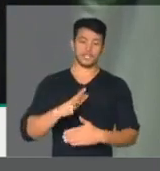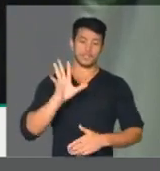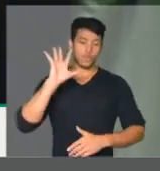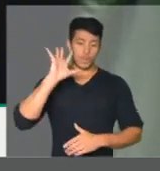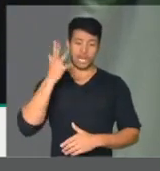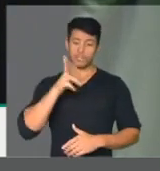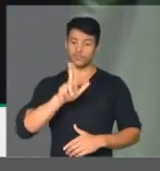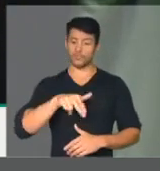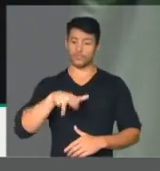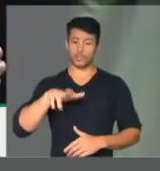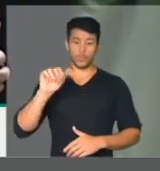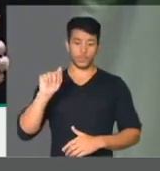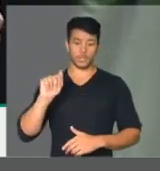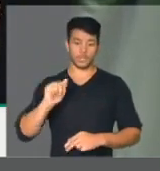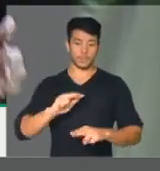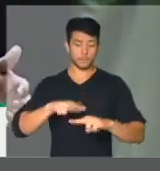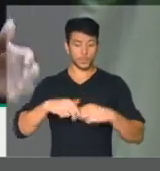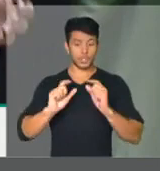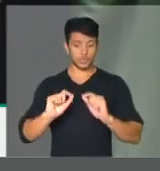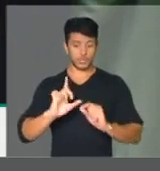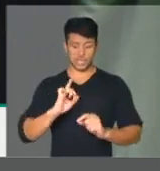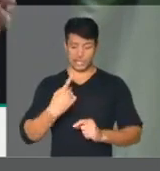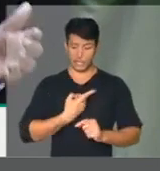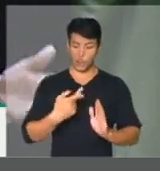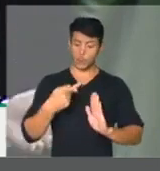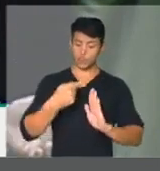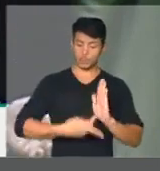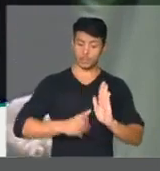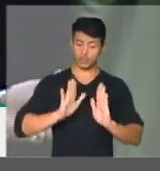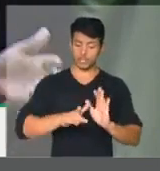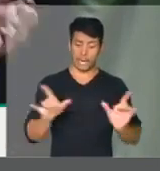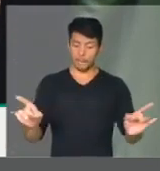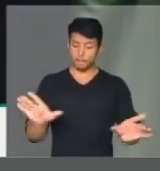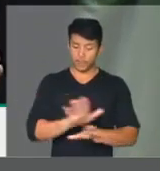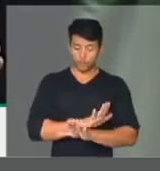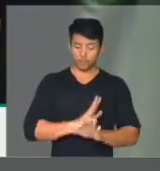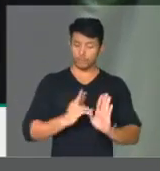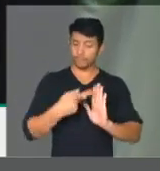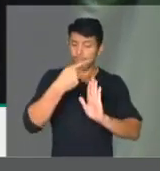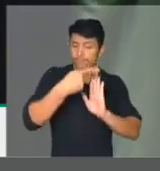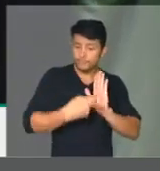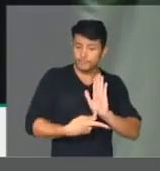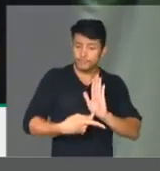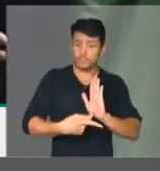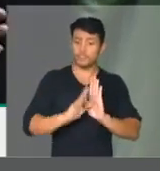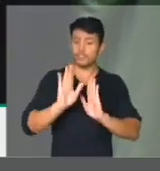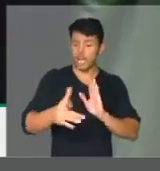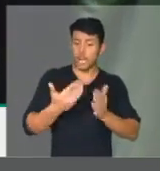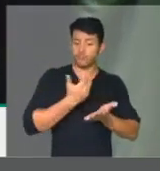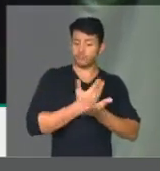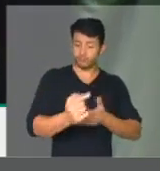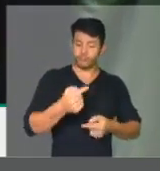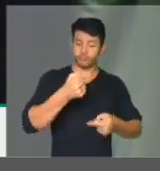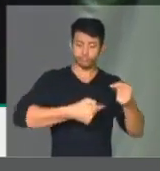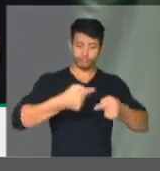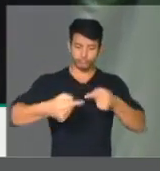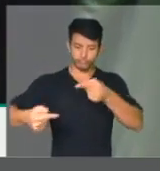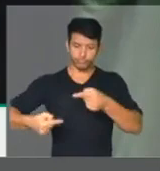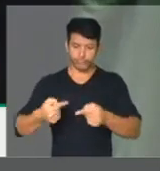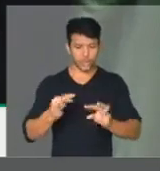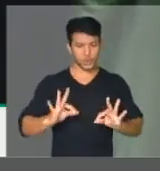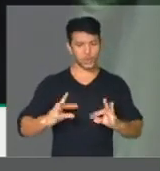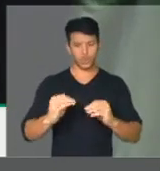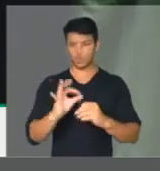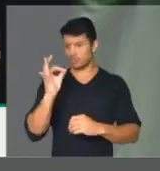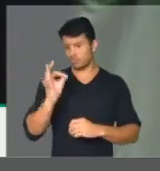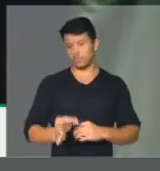É por isso que o nosso projeto de emenda constitucional está pronto, totalmente discutido, para fazer a transição